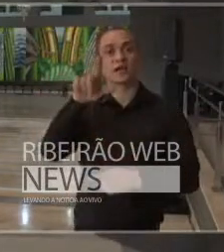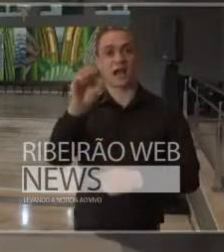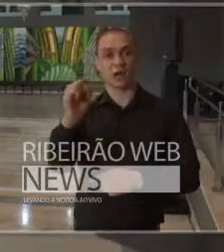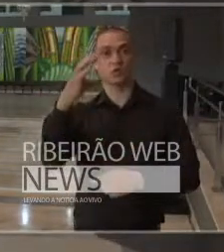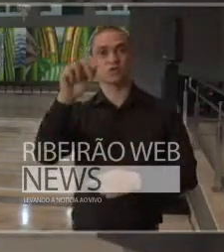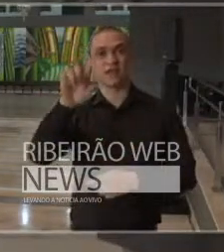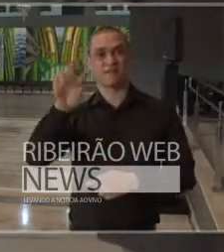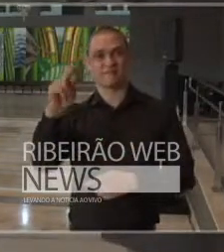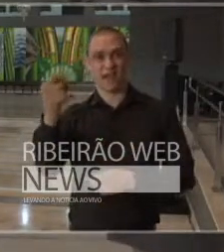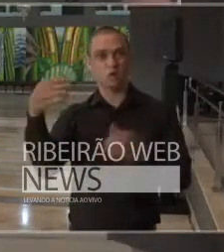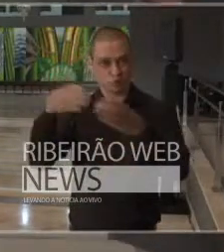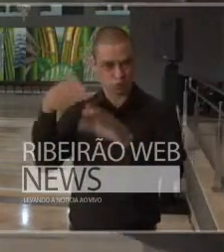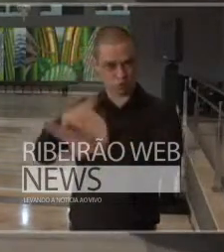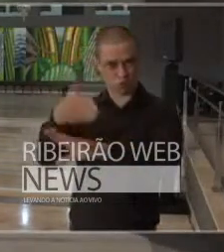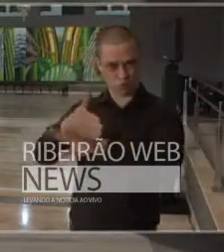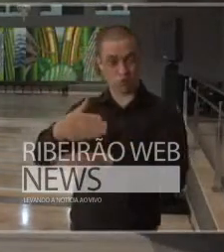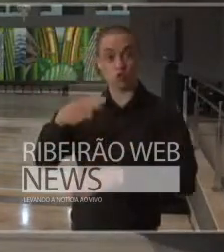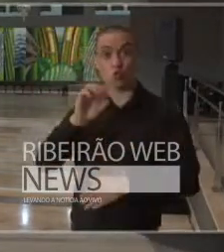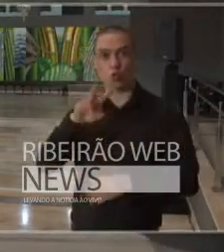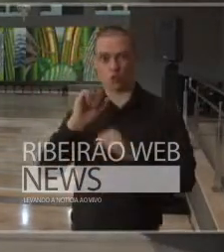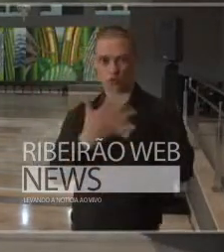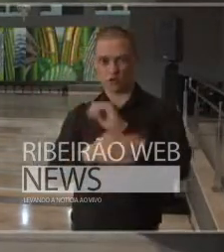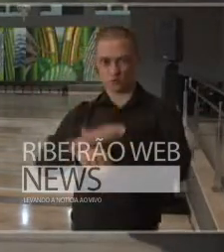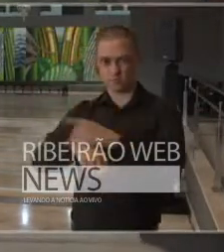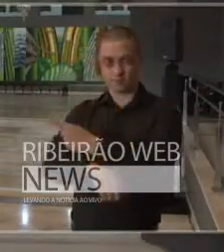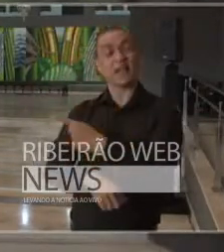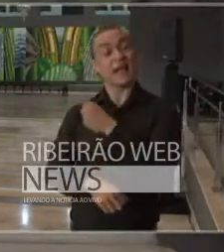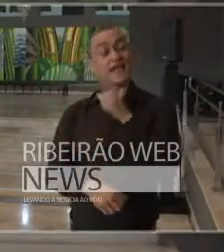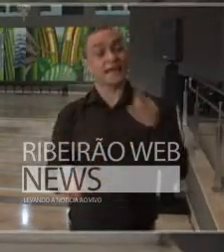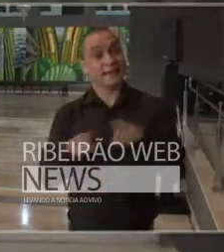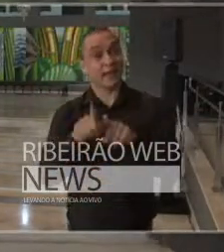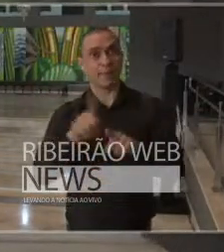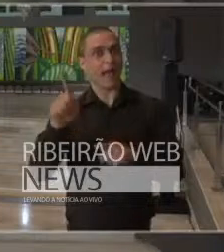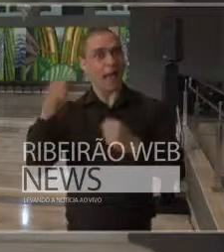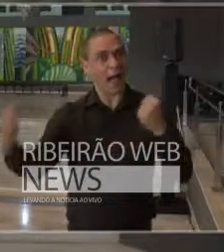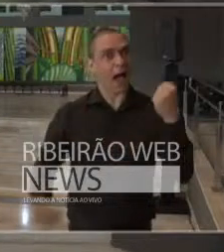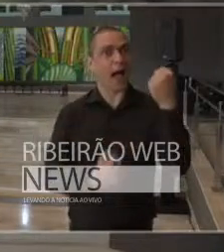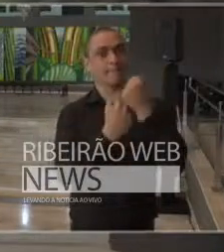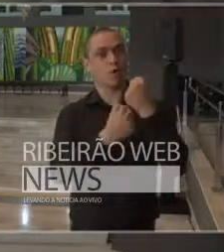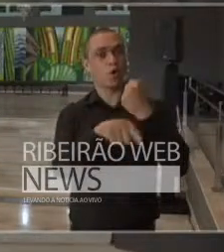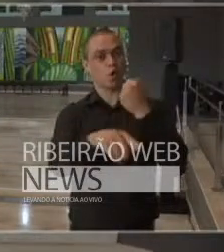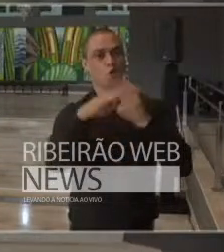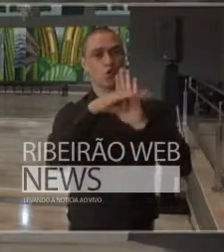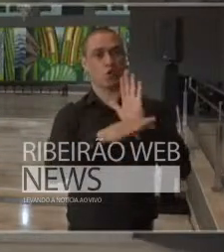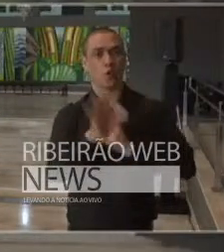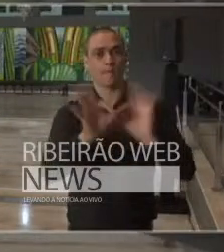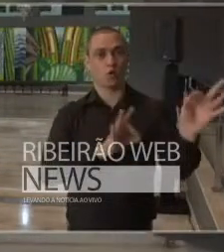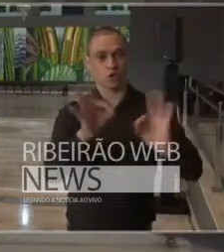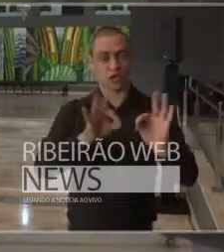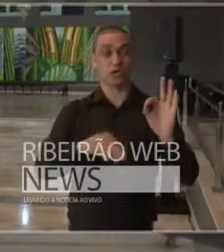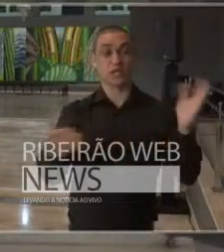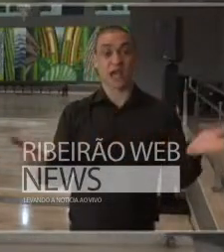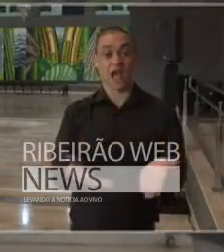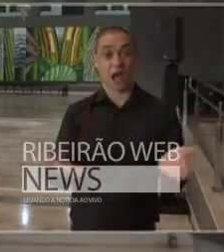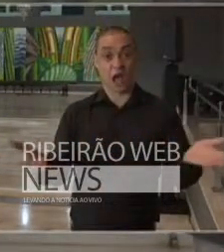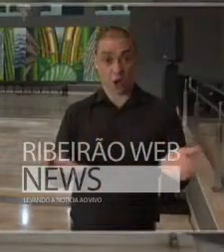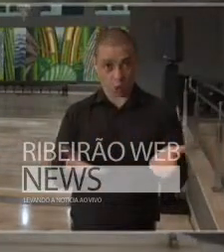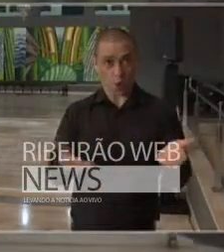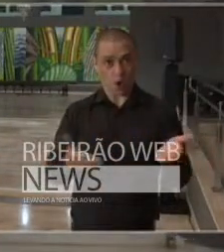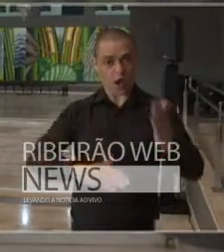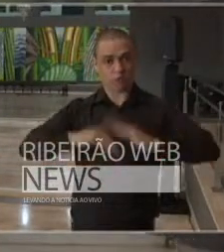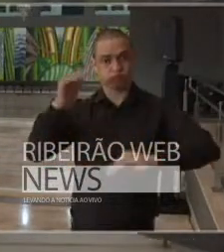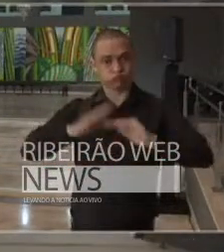do comitê do Centro de Contingência do Covid-19 e um dos apoiadores desse programa que agora se